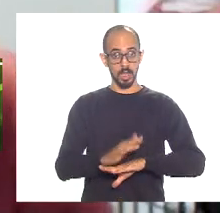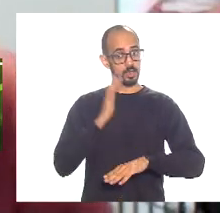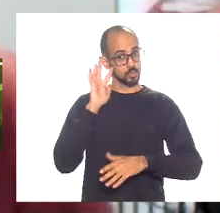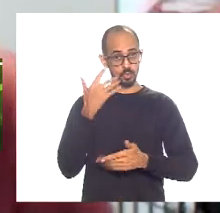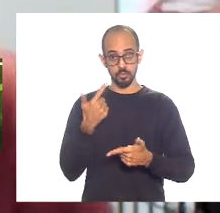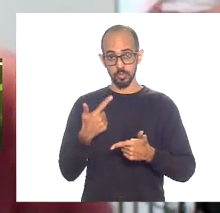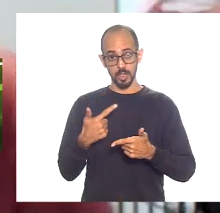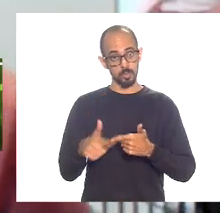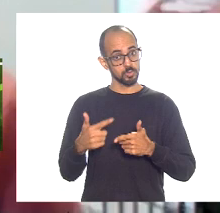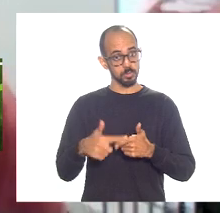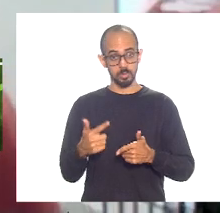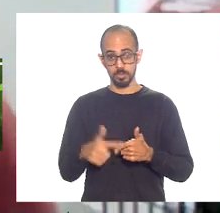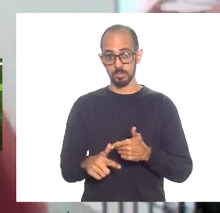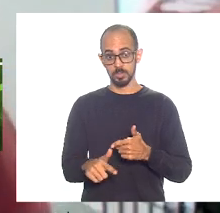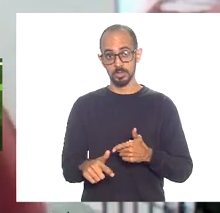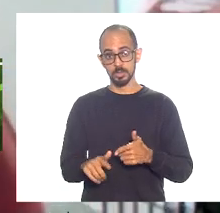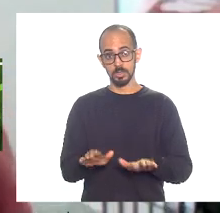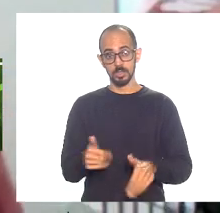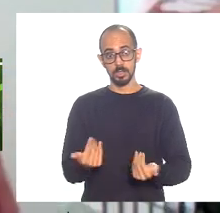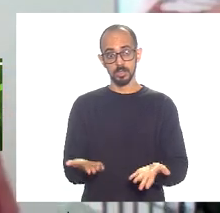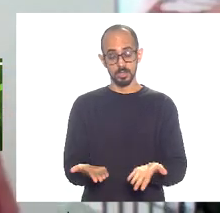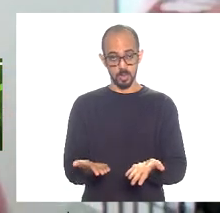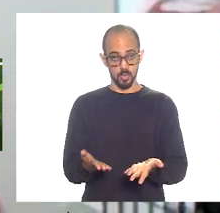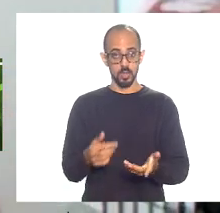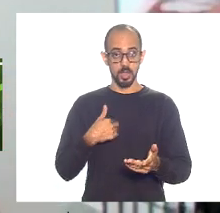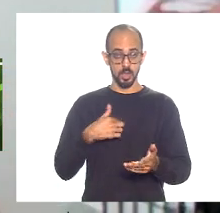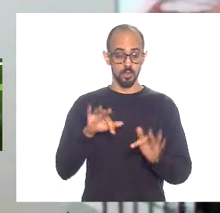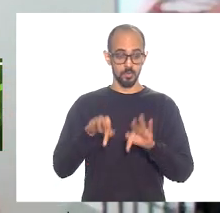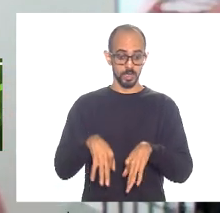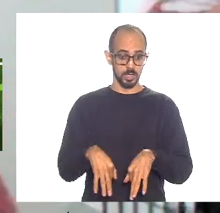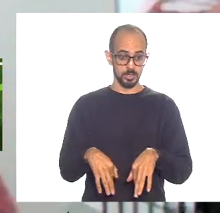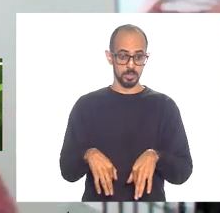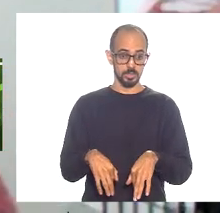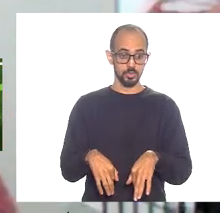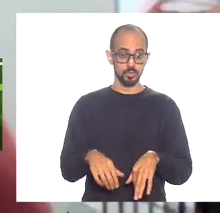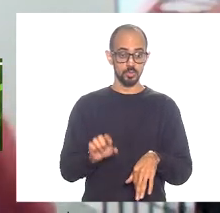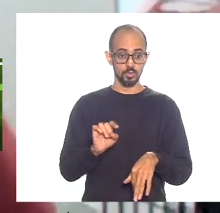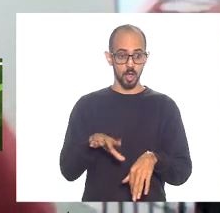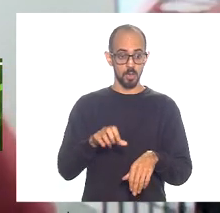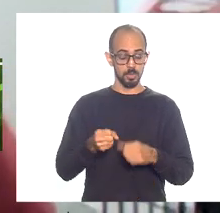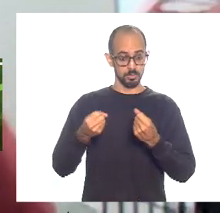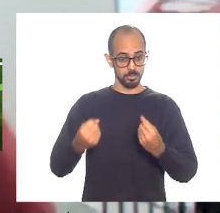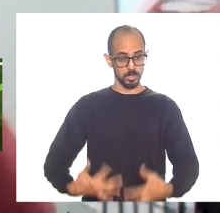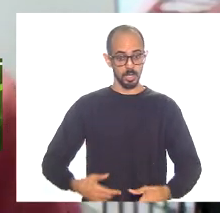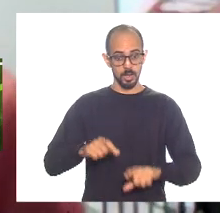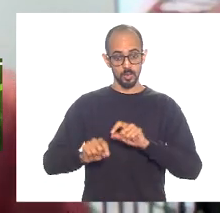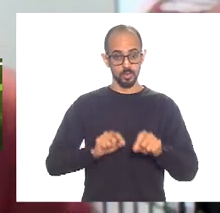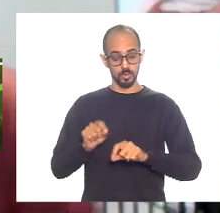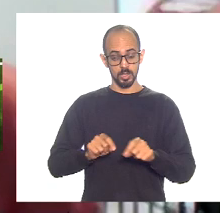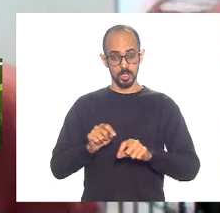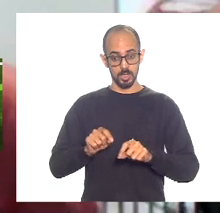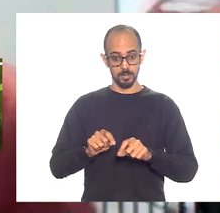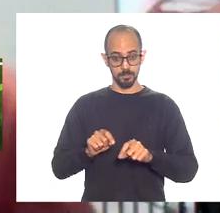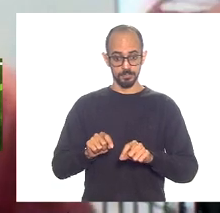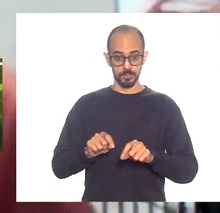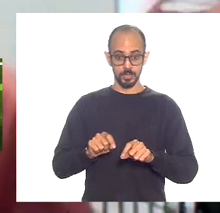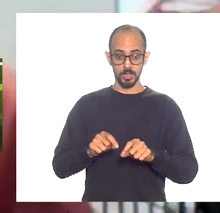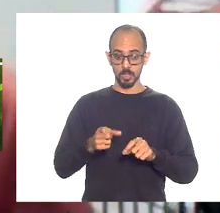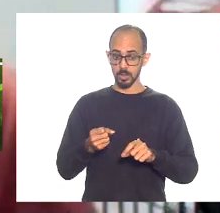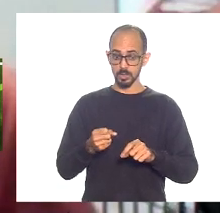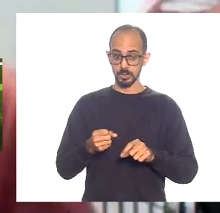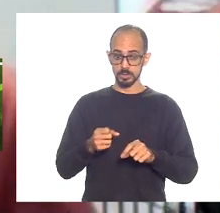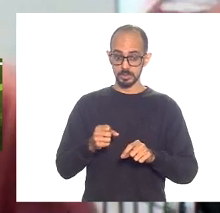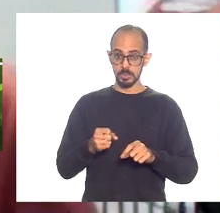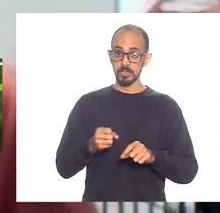encontramos então nesse sentido eu concluo destacando que é evidente que o novo regime ao diluir o pagamento